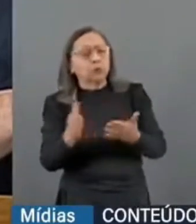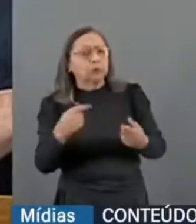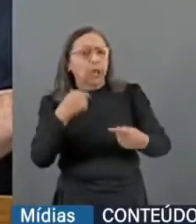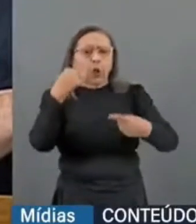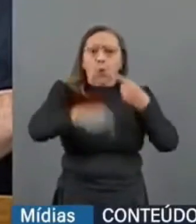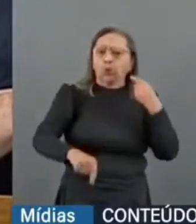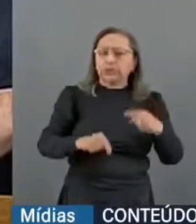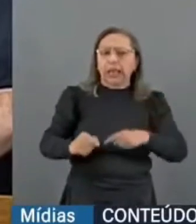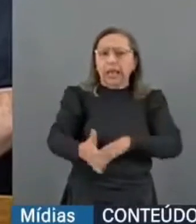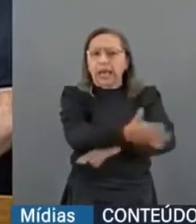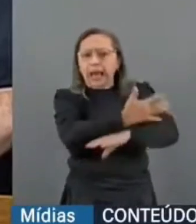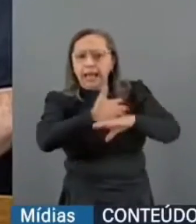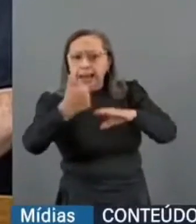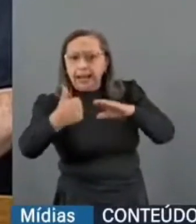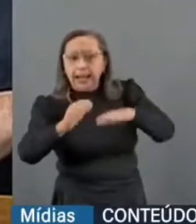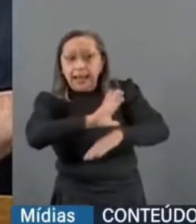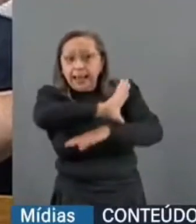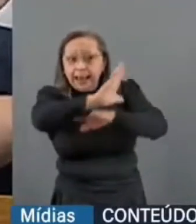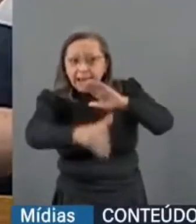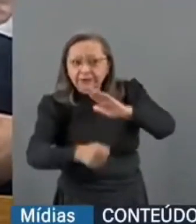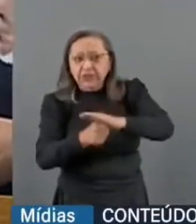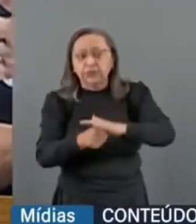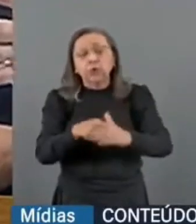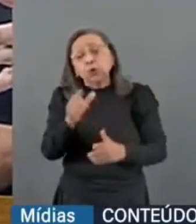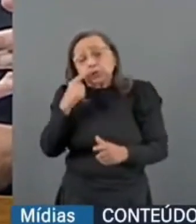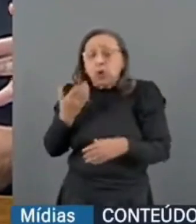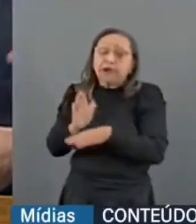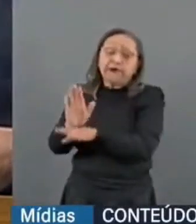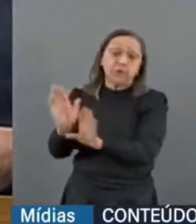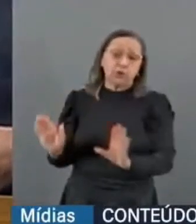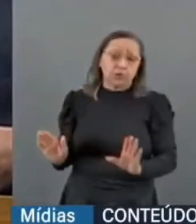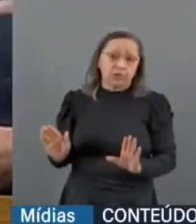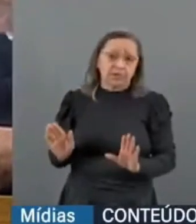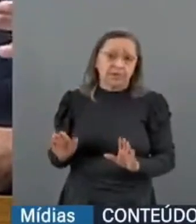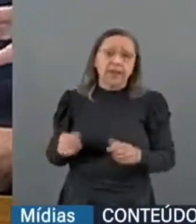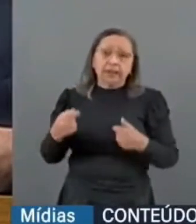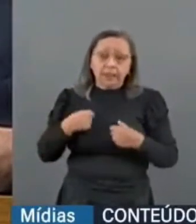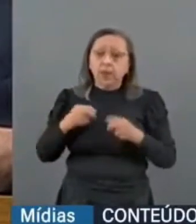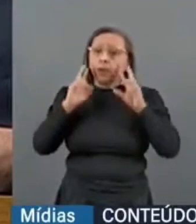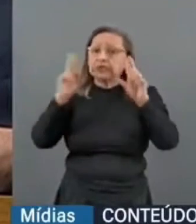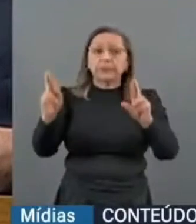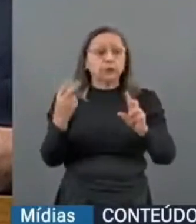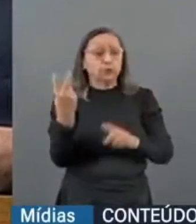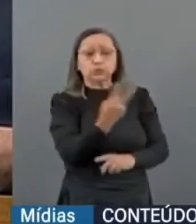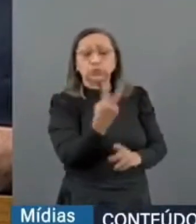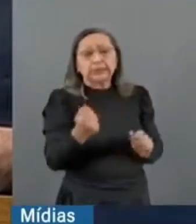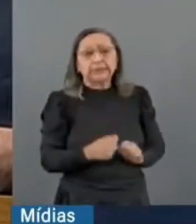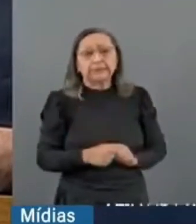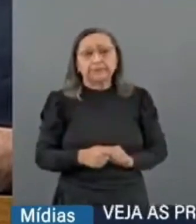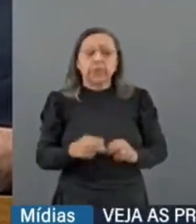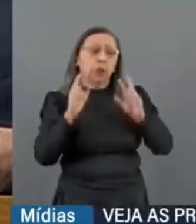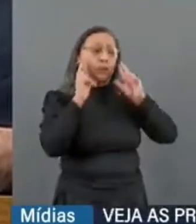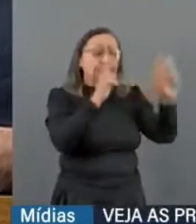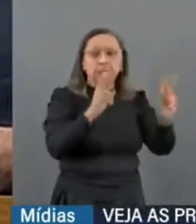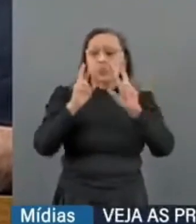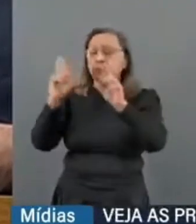contra a Lava Jato, e outros que são lavajatistas, dito lavajatistas. E eu vou respeitar os dois lados, que também, na